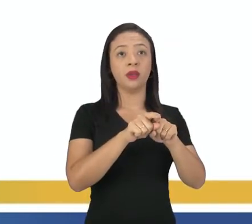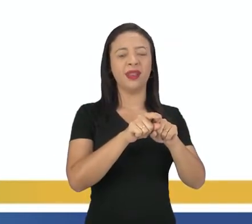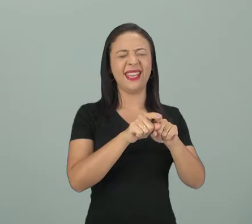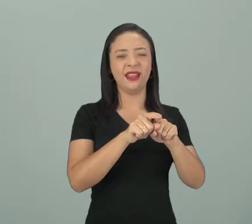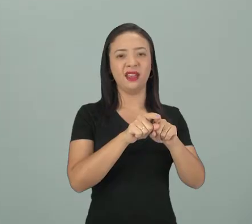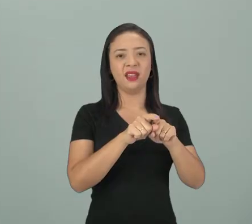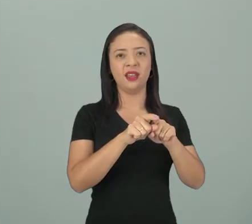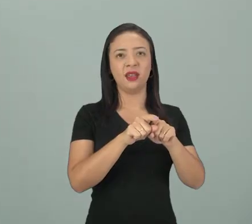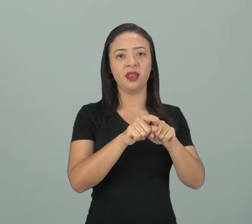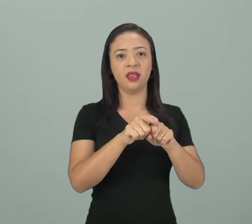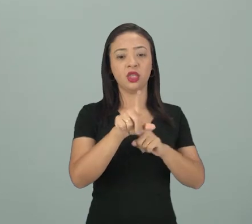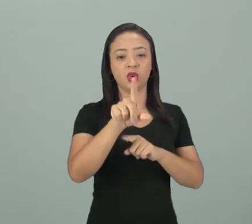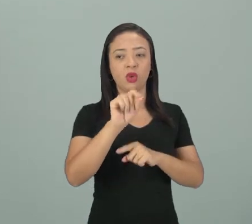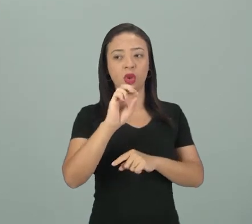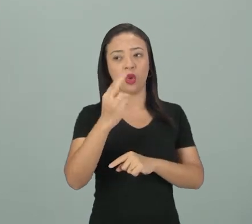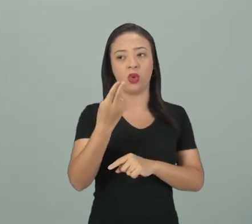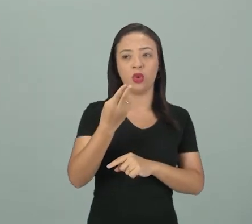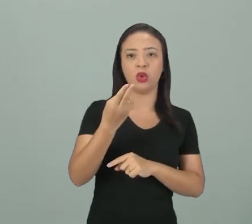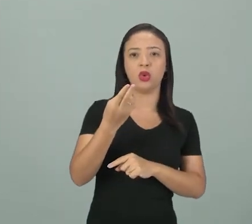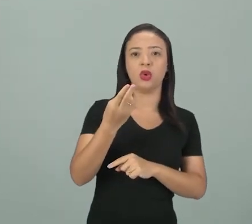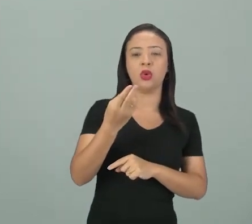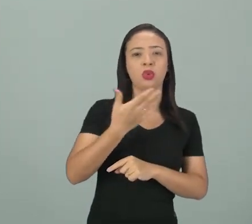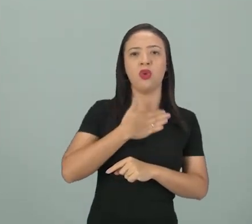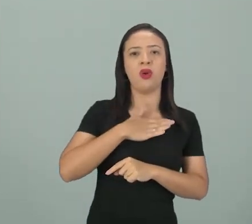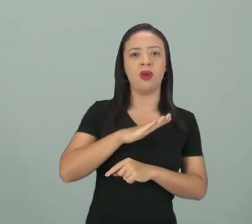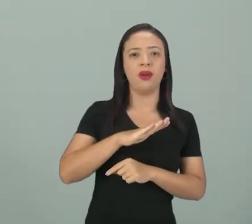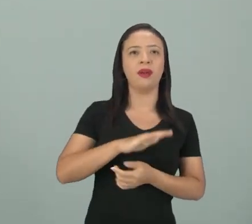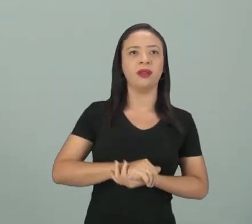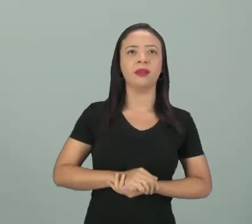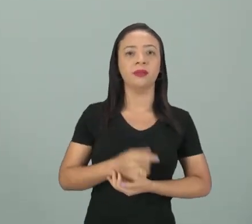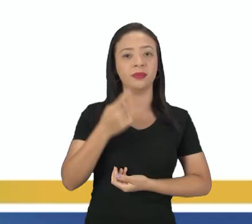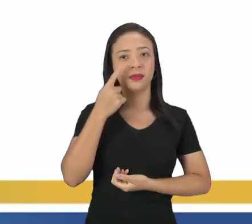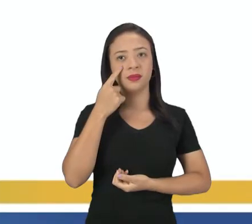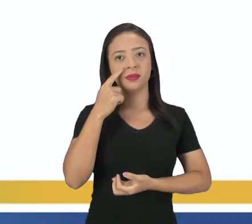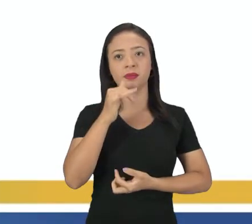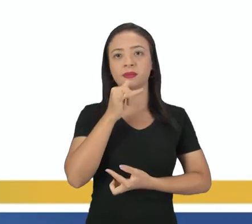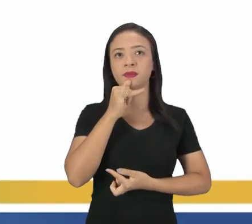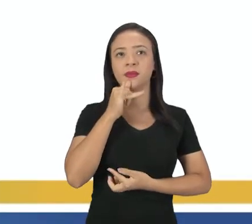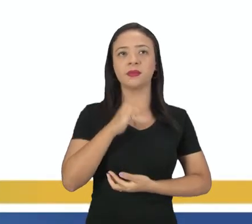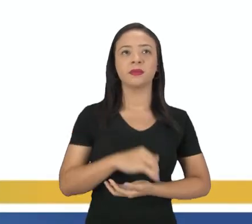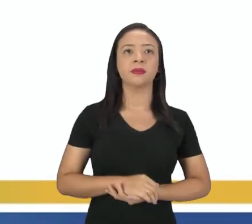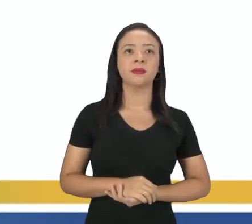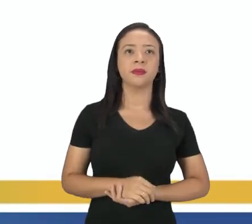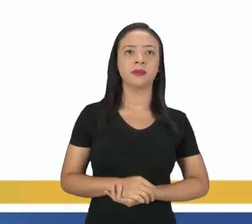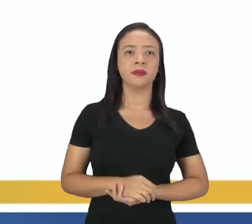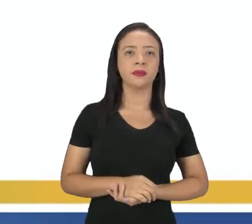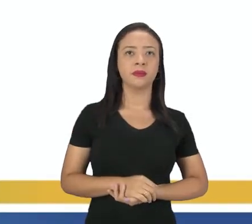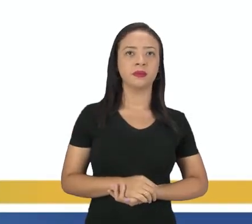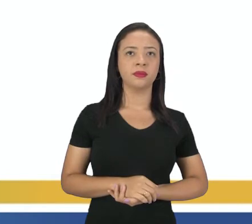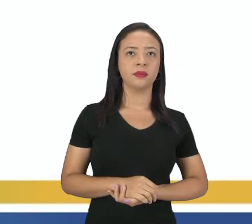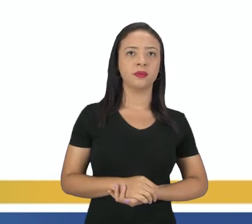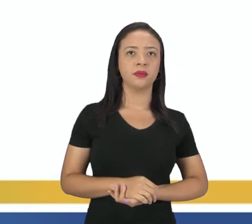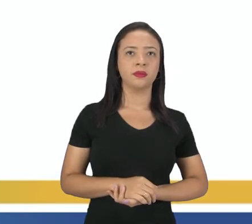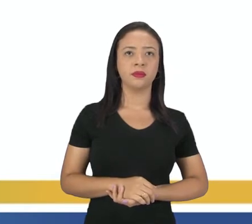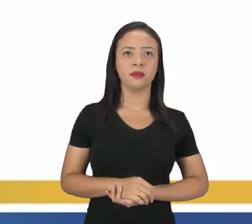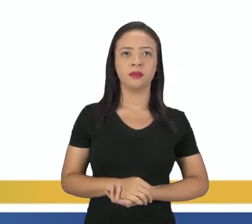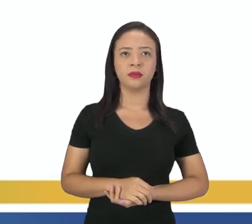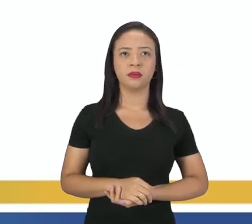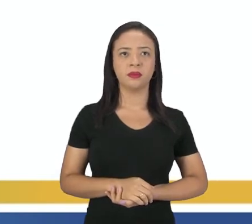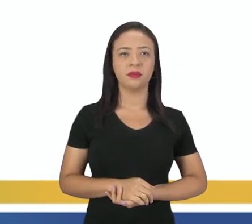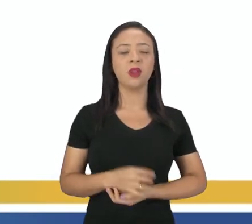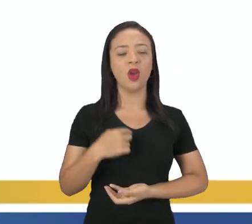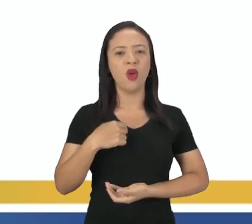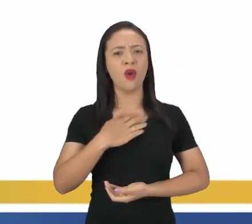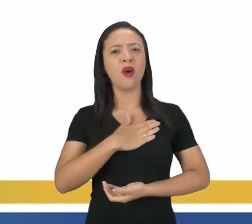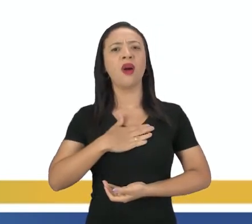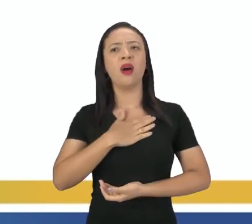Pegando embala aí na preferência ou no gosto da galera. É sempre aqui, Exemplo ali. Me encanta me arrar. E a ti? Ou